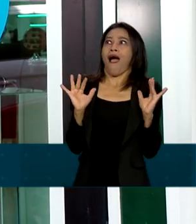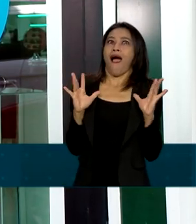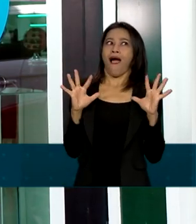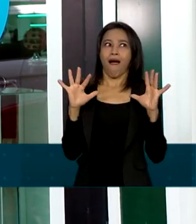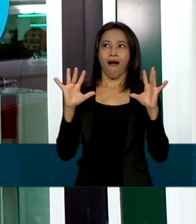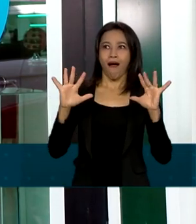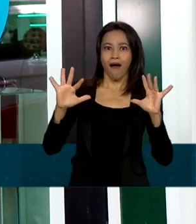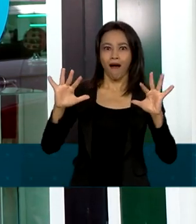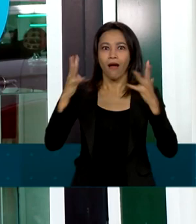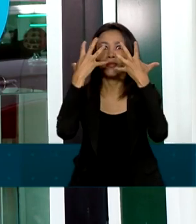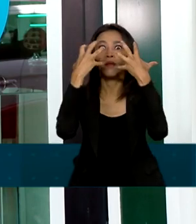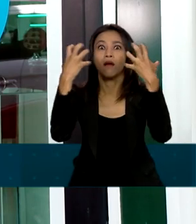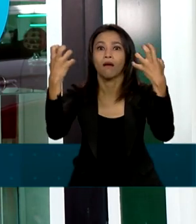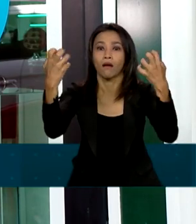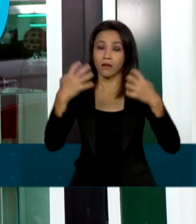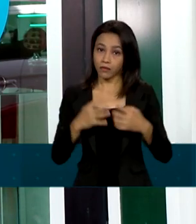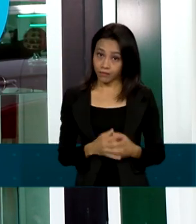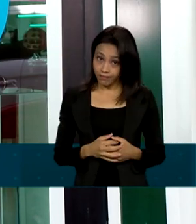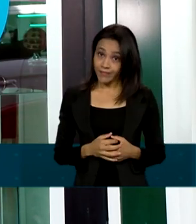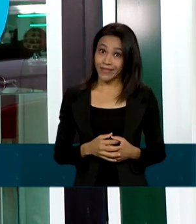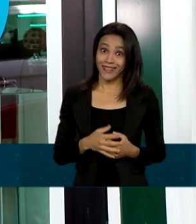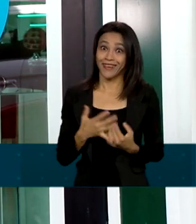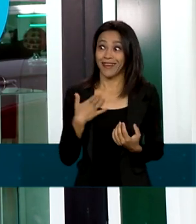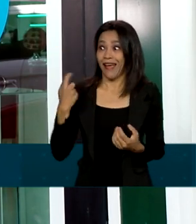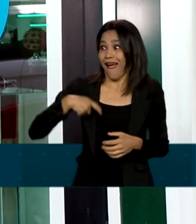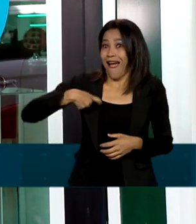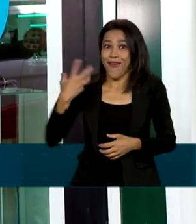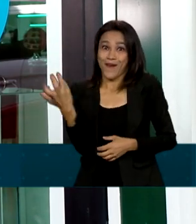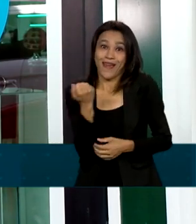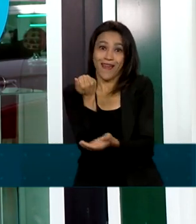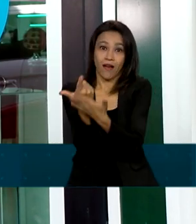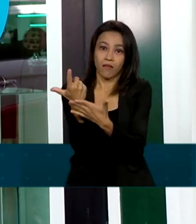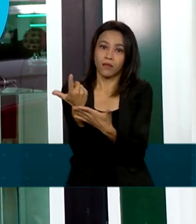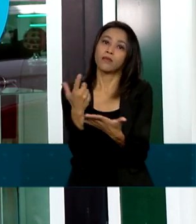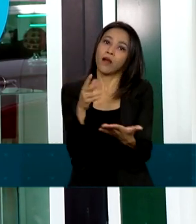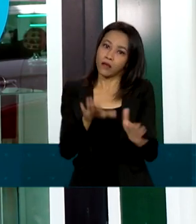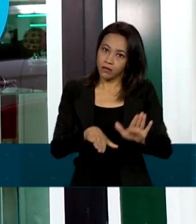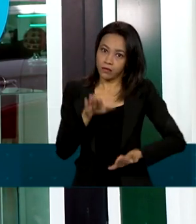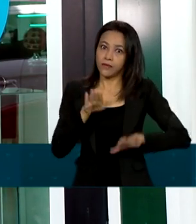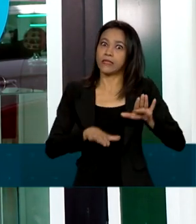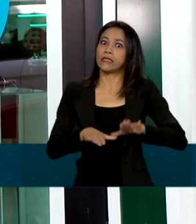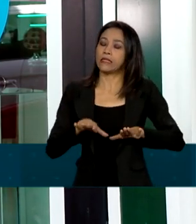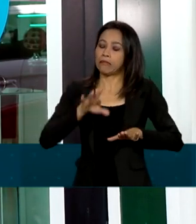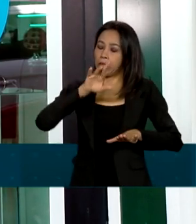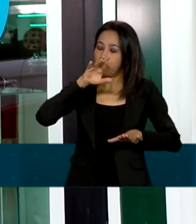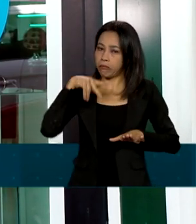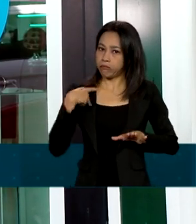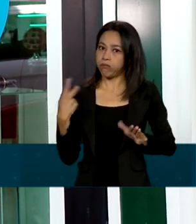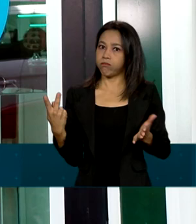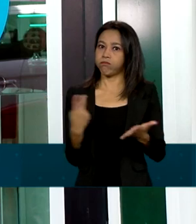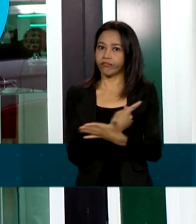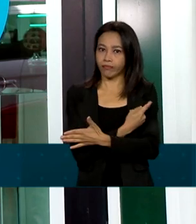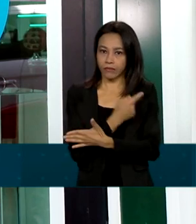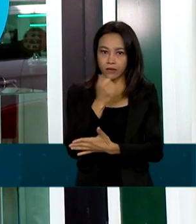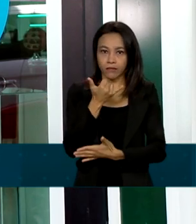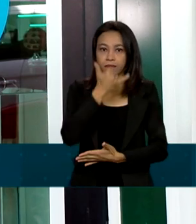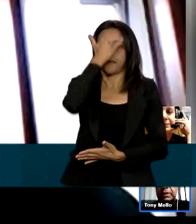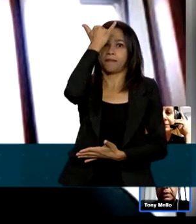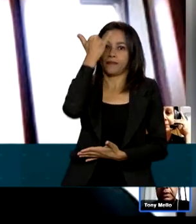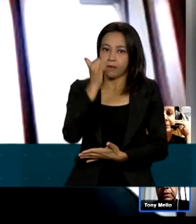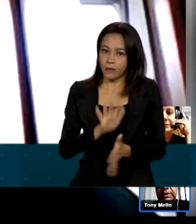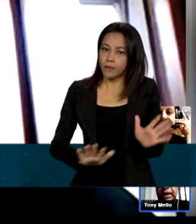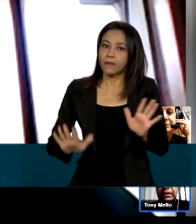de consumidores que, na pressa de garantir um bom negócio, muitas vezes acabam caindo em armadilhas.